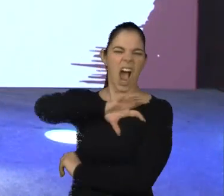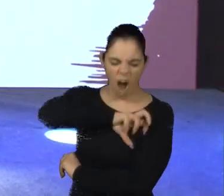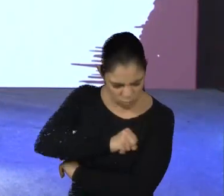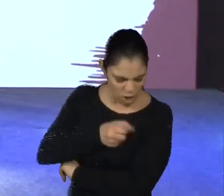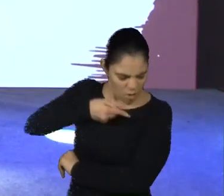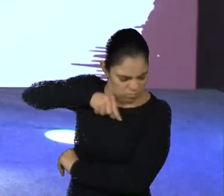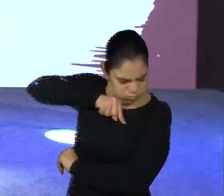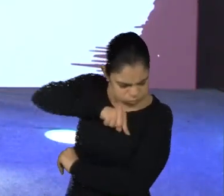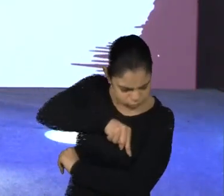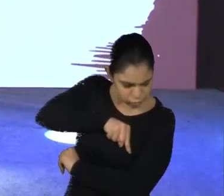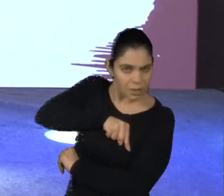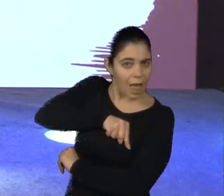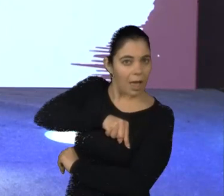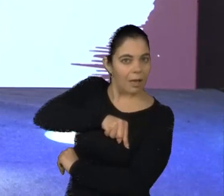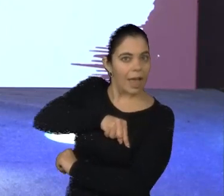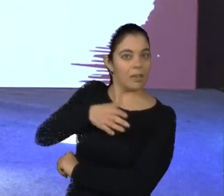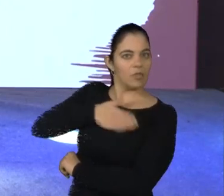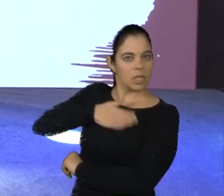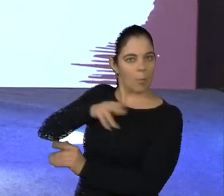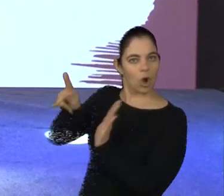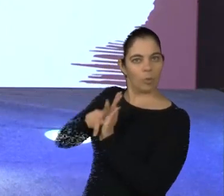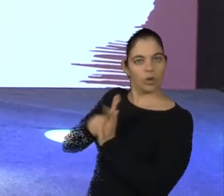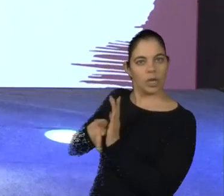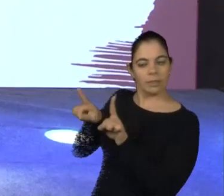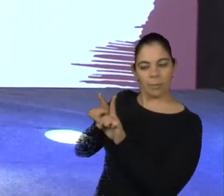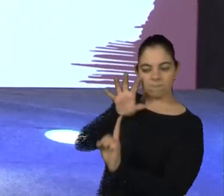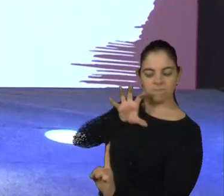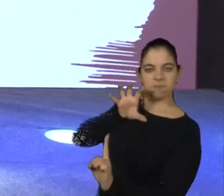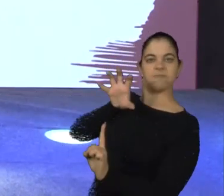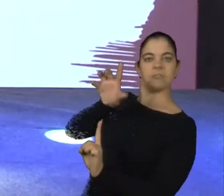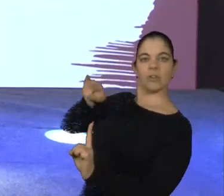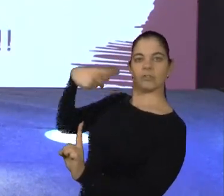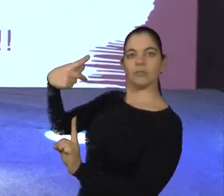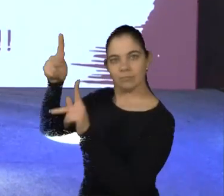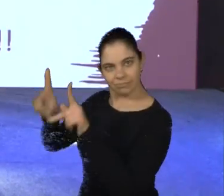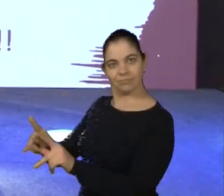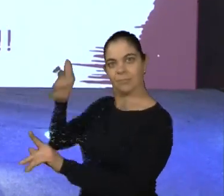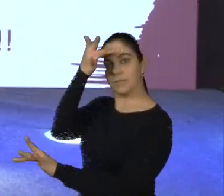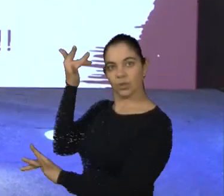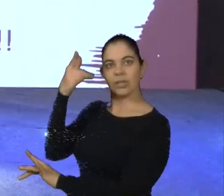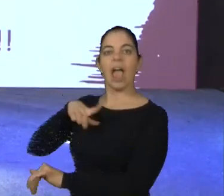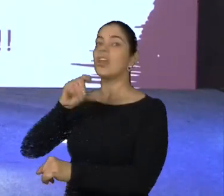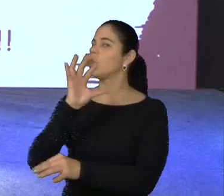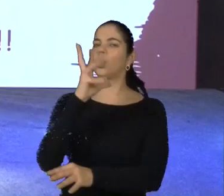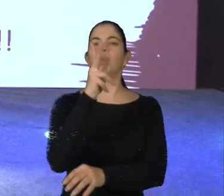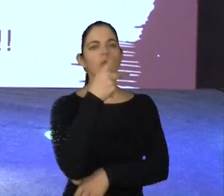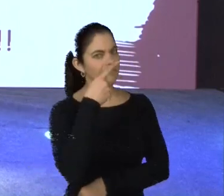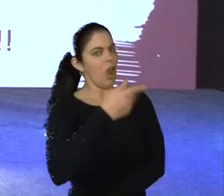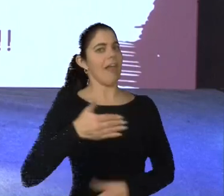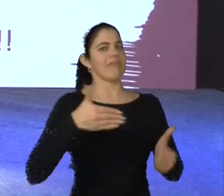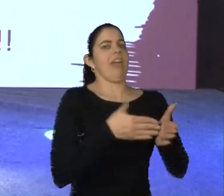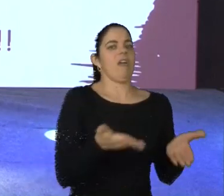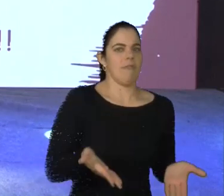a si mesmo e aos outros. Isso engloba, vamos dizer assim, tudo o que a gente falou até aqui. Então, quando